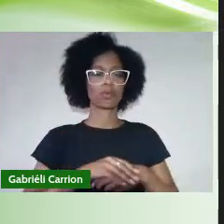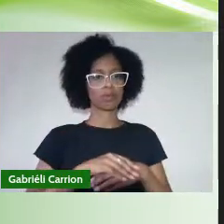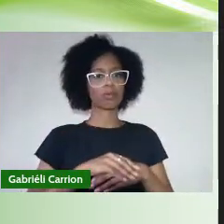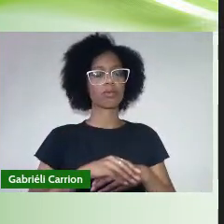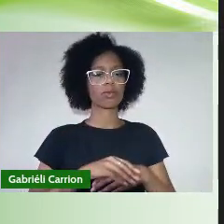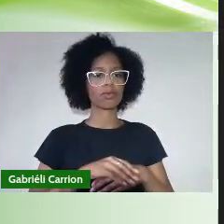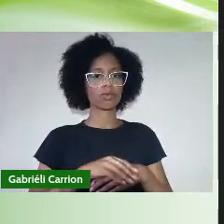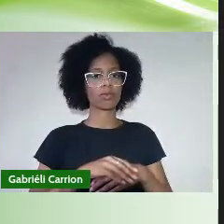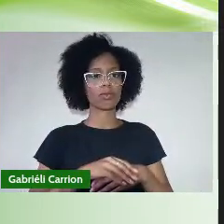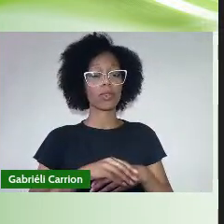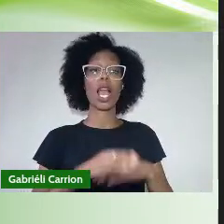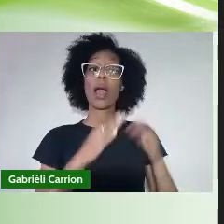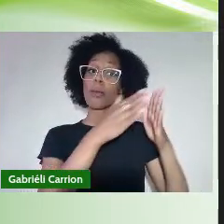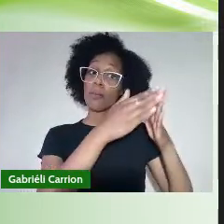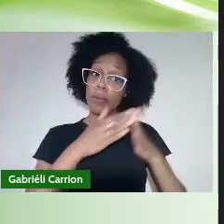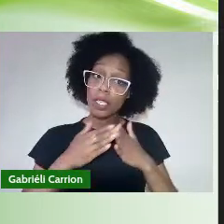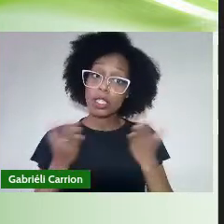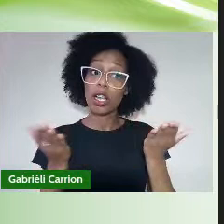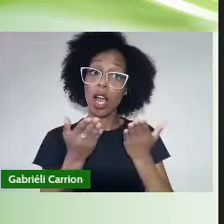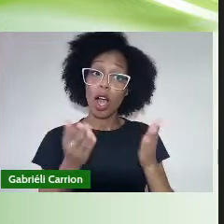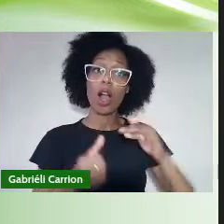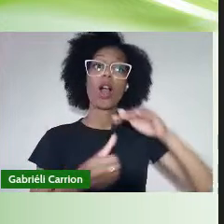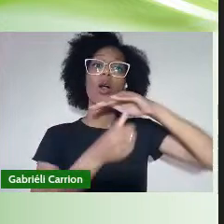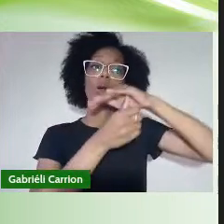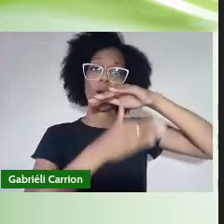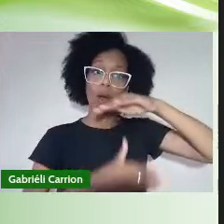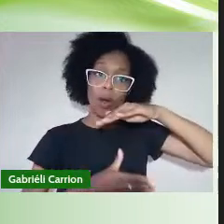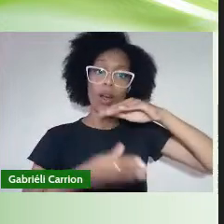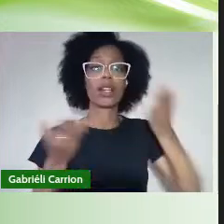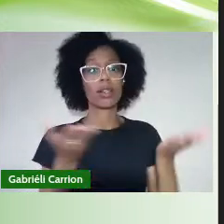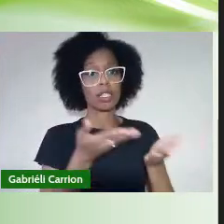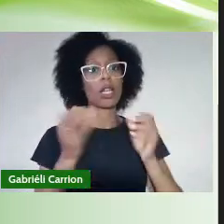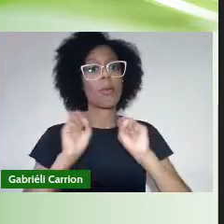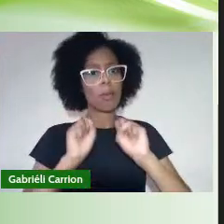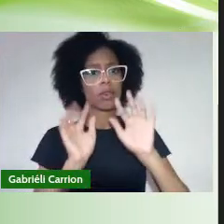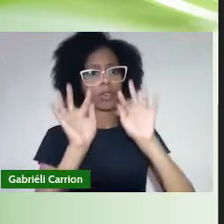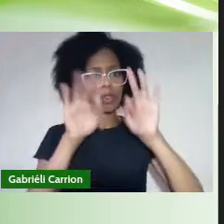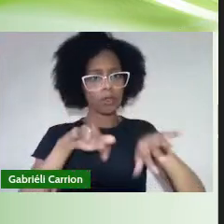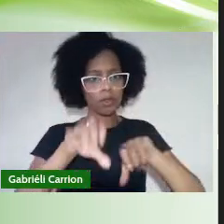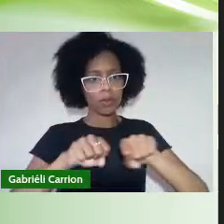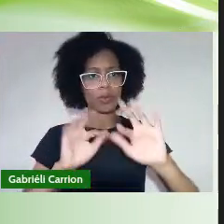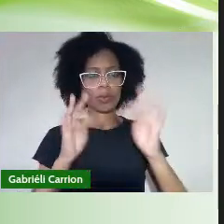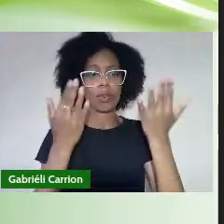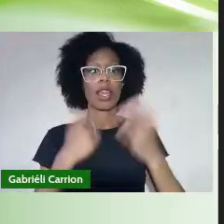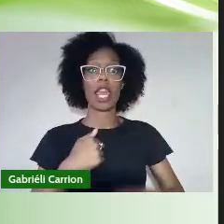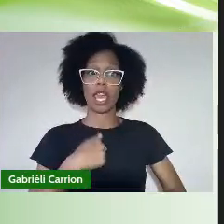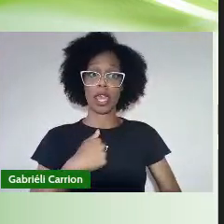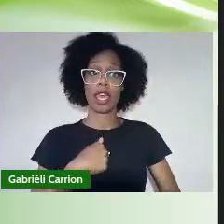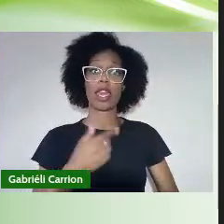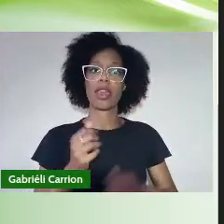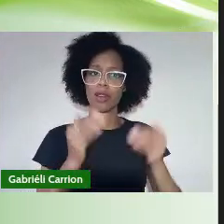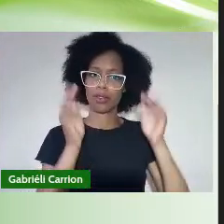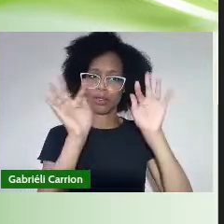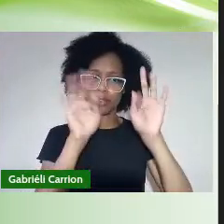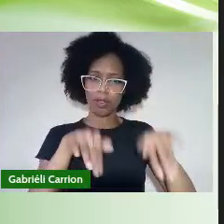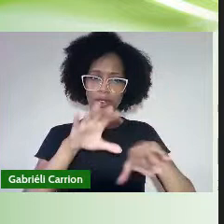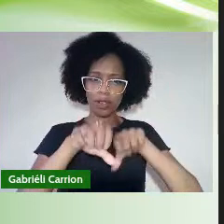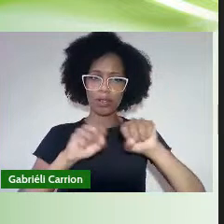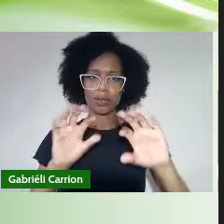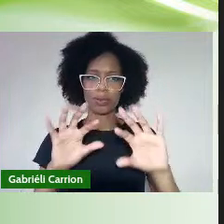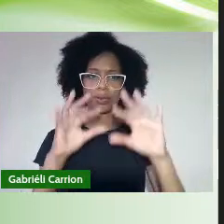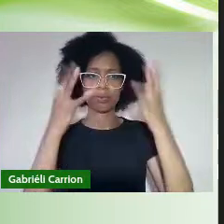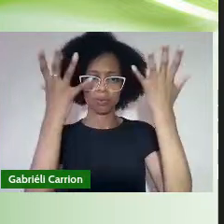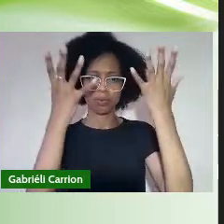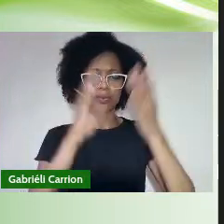Solicitamos A senhora Pró-reitora O encerramento Dessa sessão solena Declaro encerrada Essa solenidade De